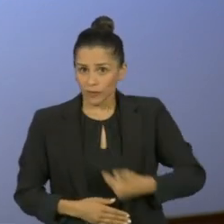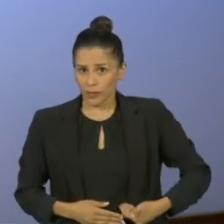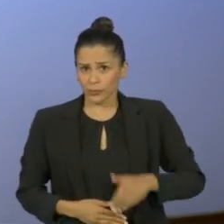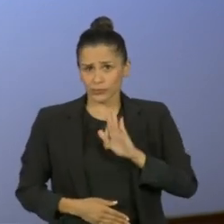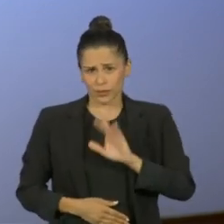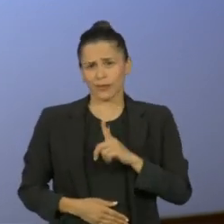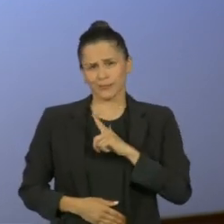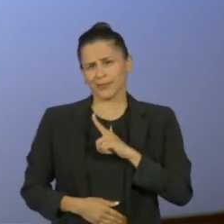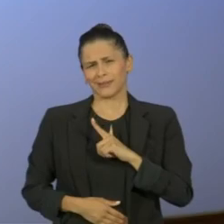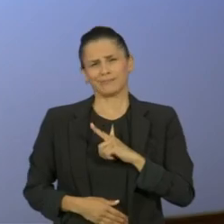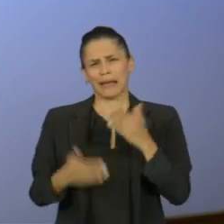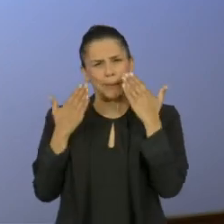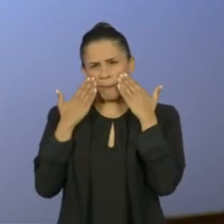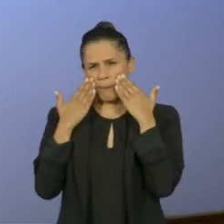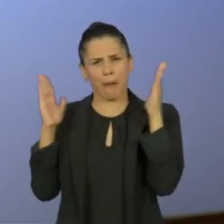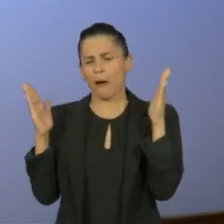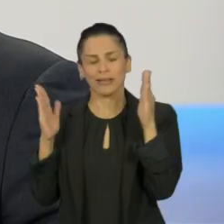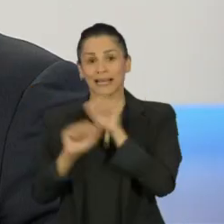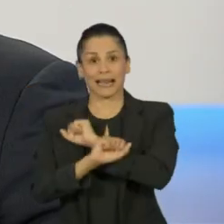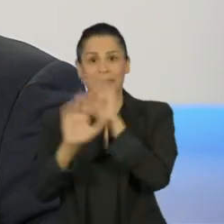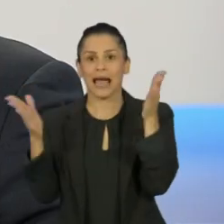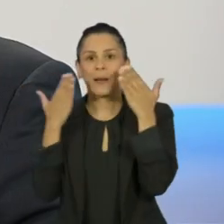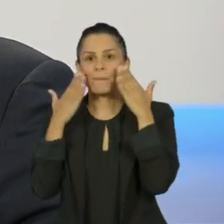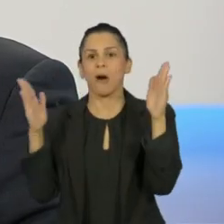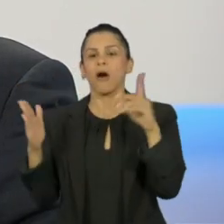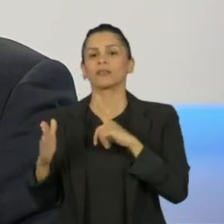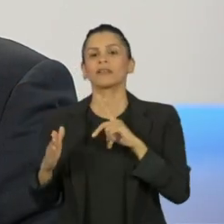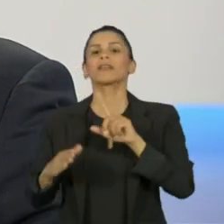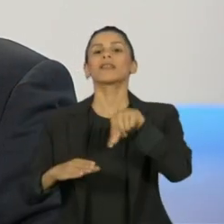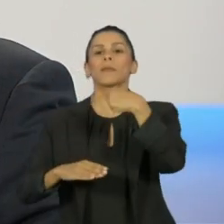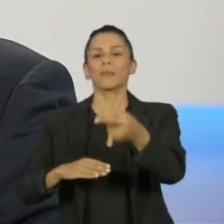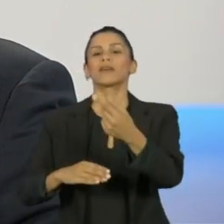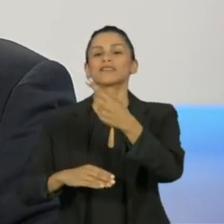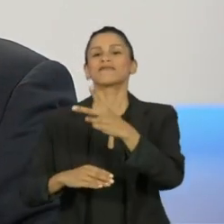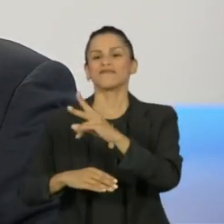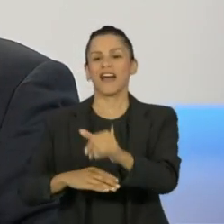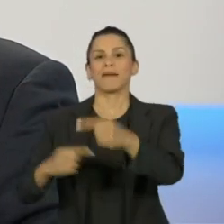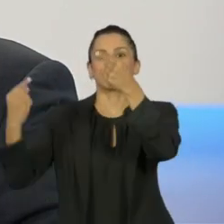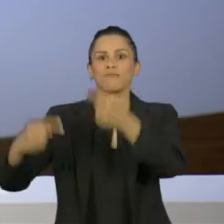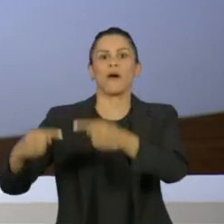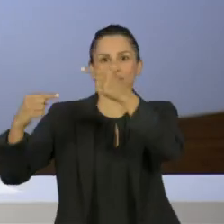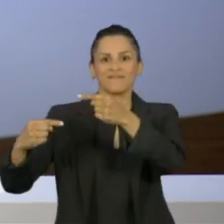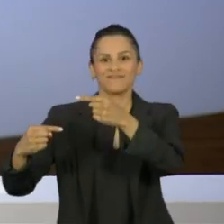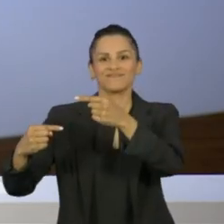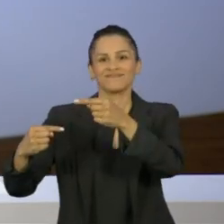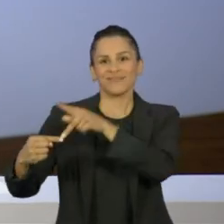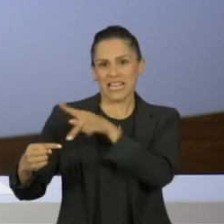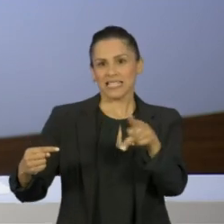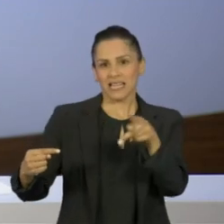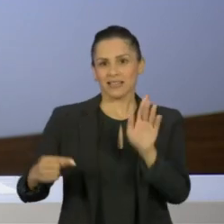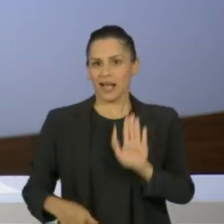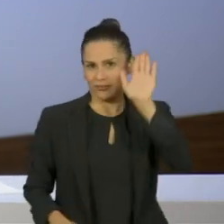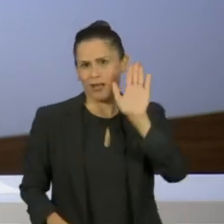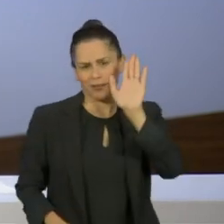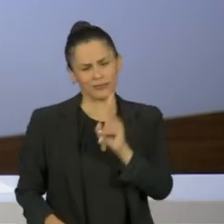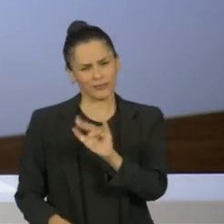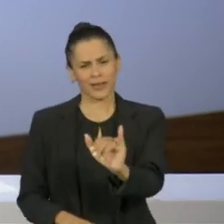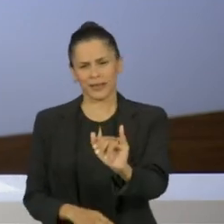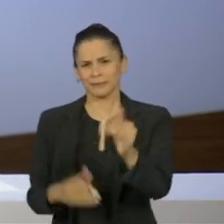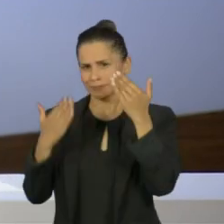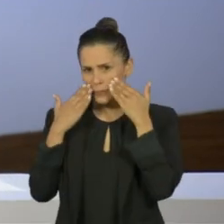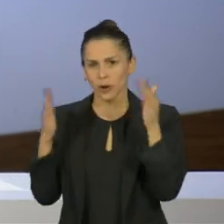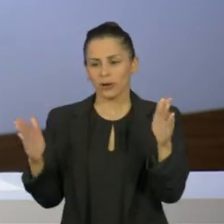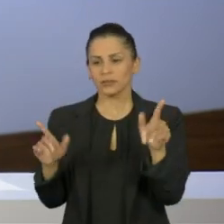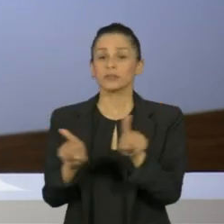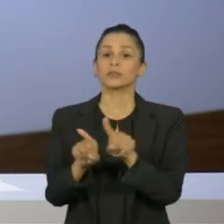disputar a presidência da República, política, o PSDB deve ir para a oposição, se vai ter um candidato à presidência, seja o Dória ou